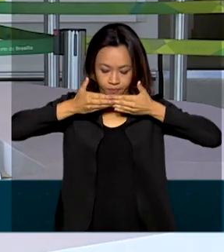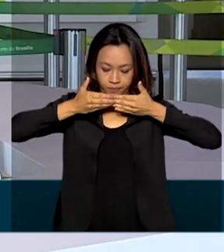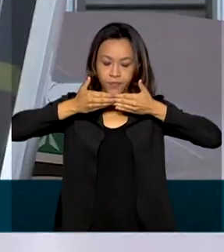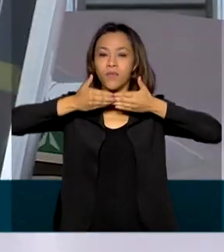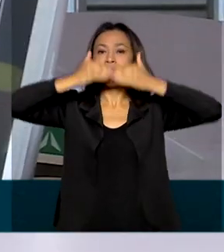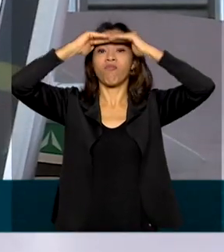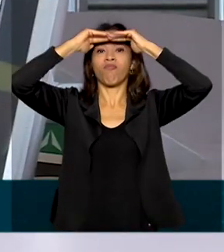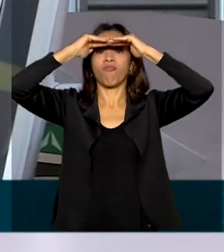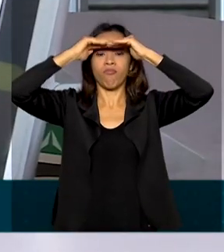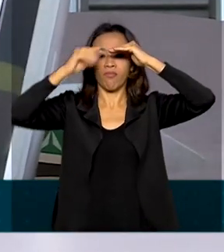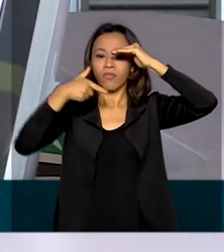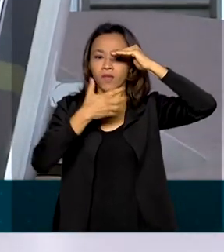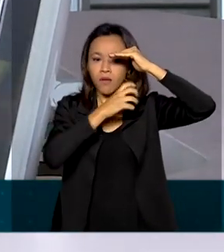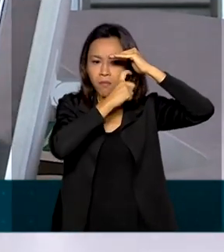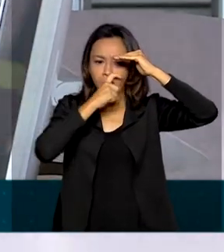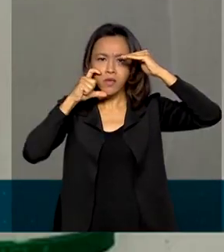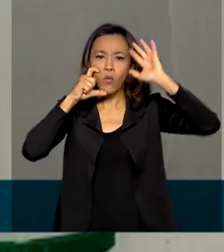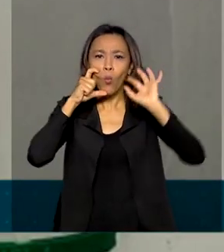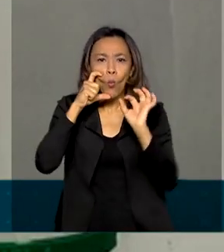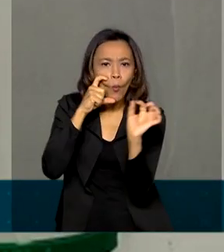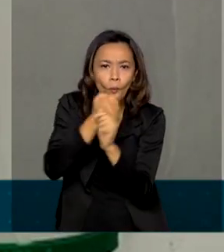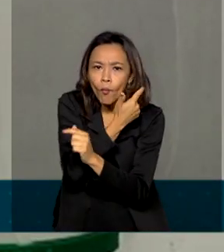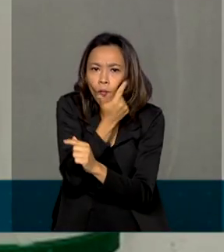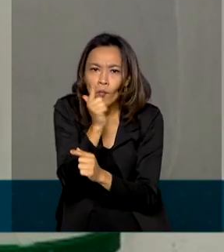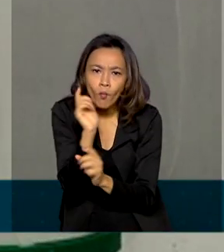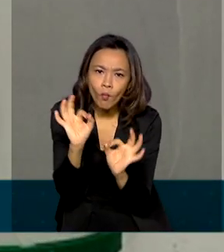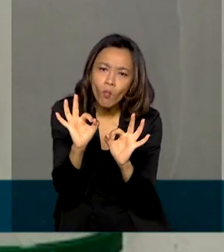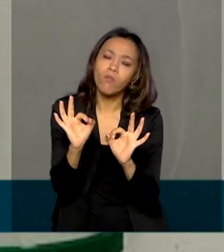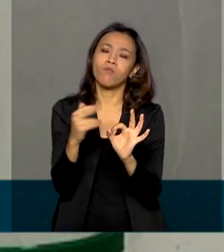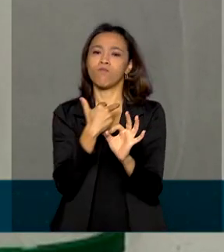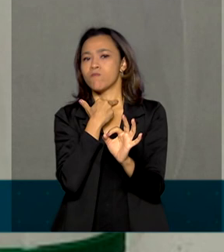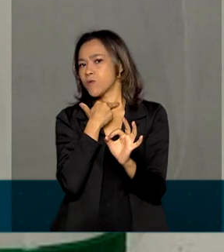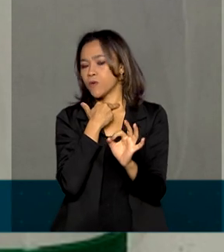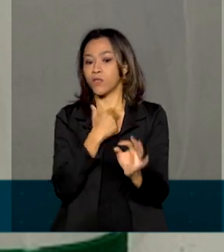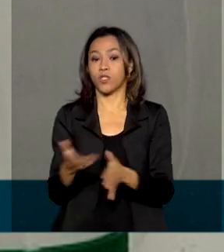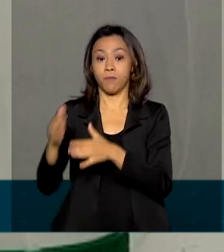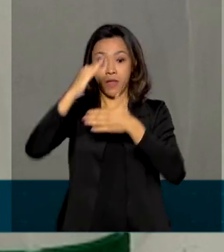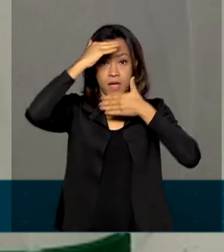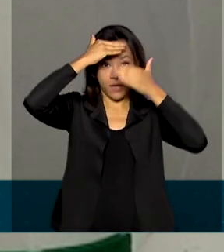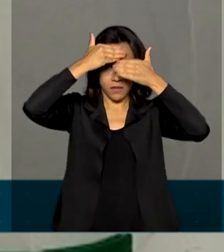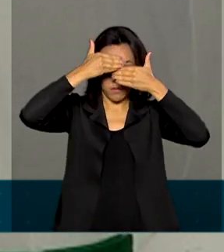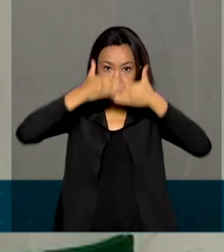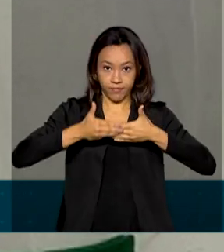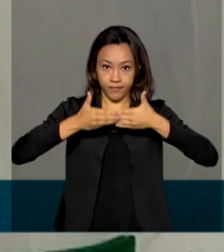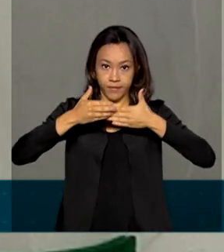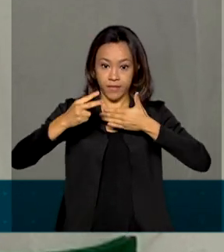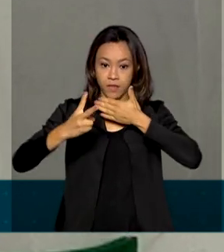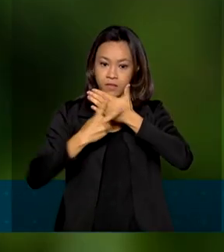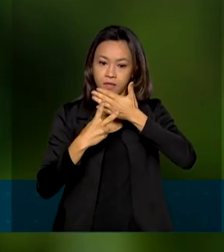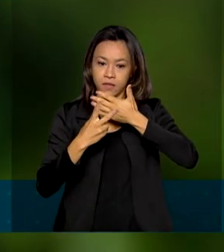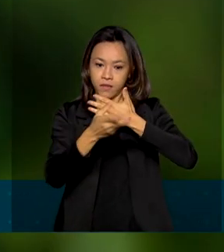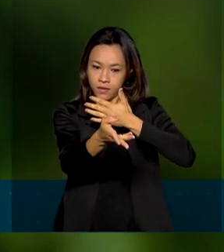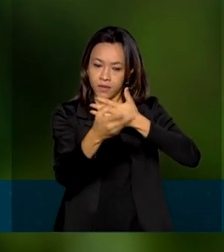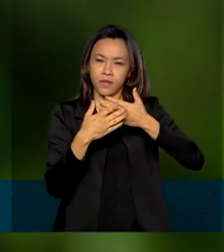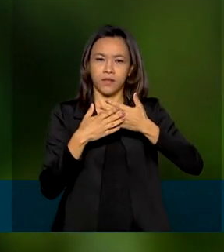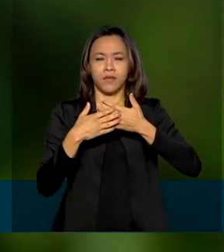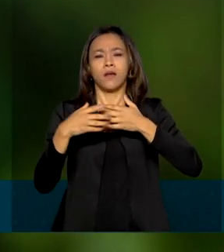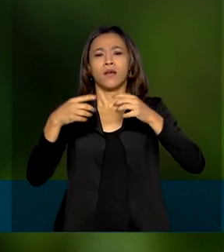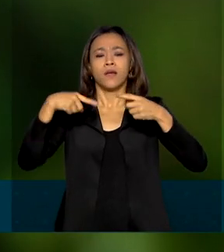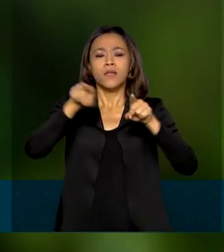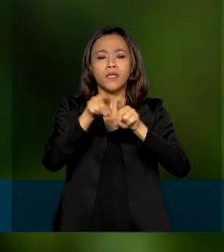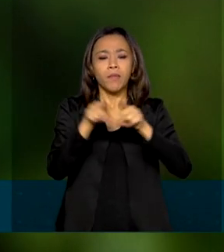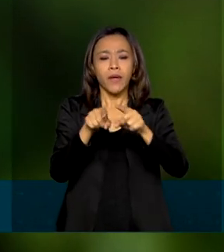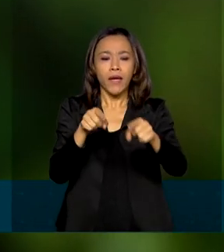avulsa, sem uma máscara por baixo. Máscaras de acrílico ou de plástico transparente e aquelas com